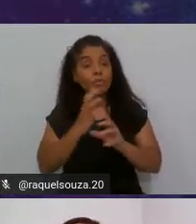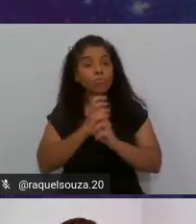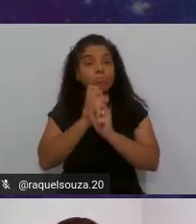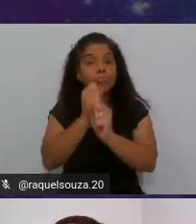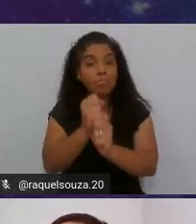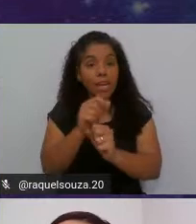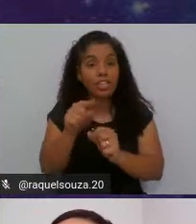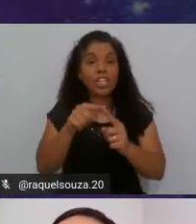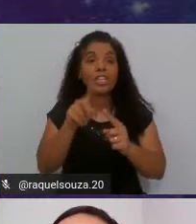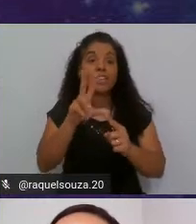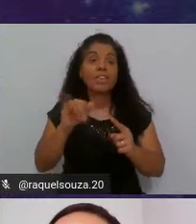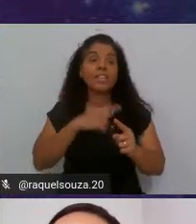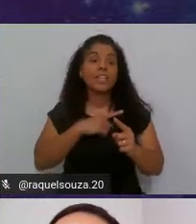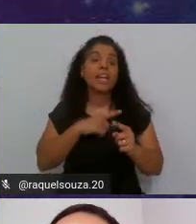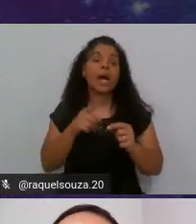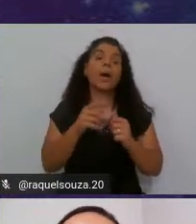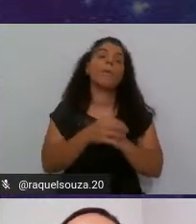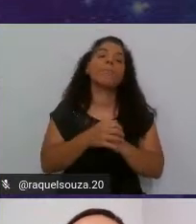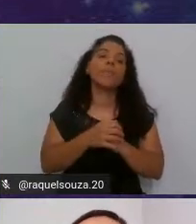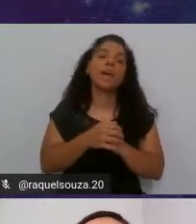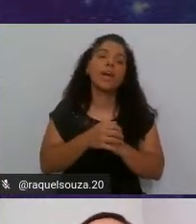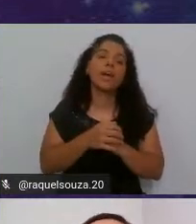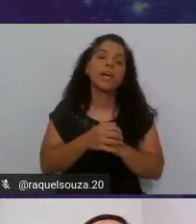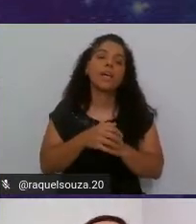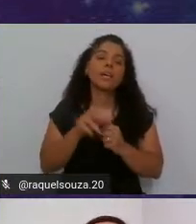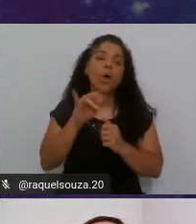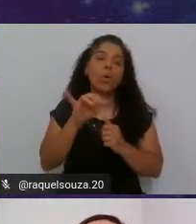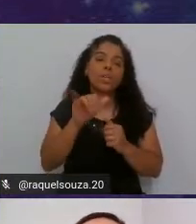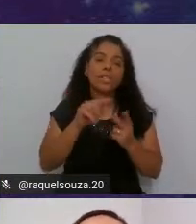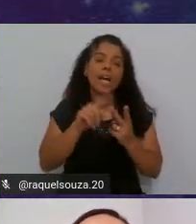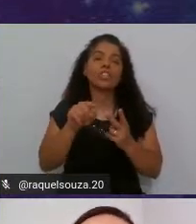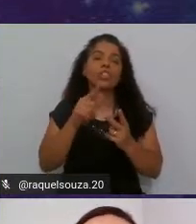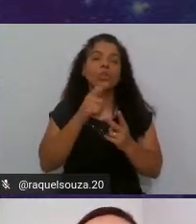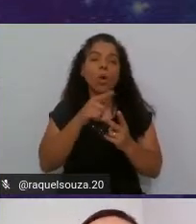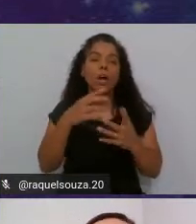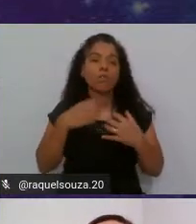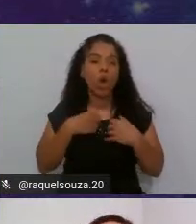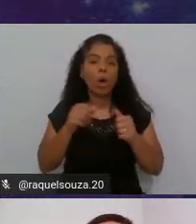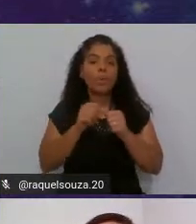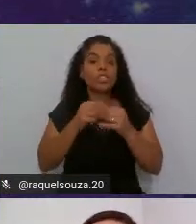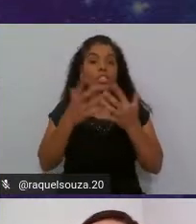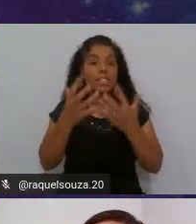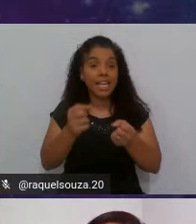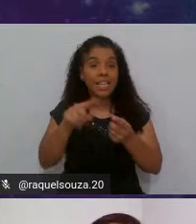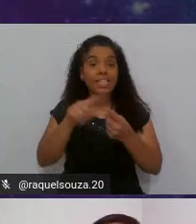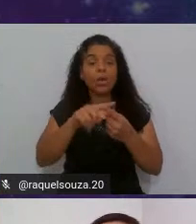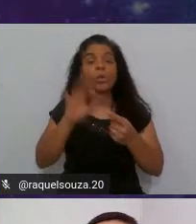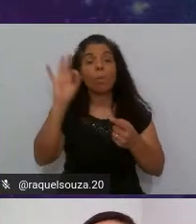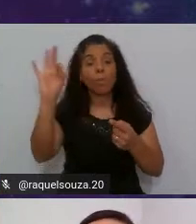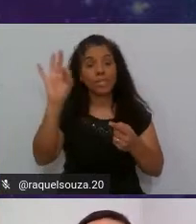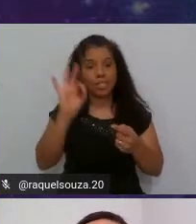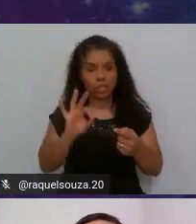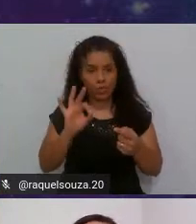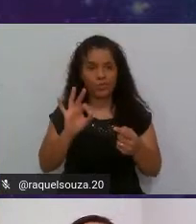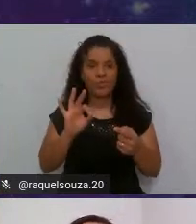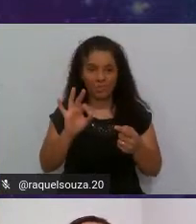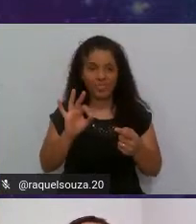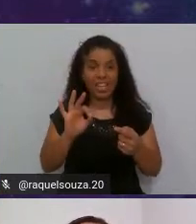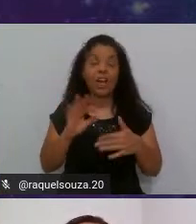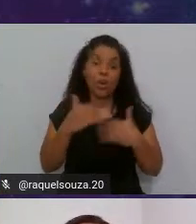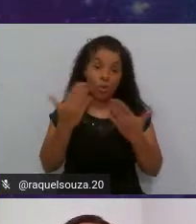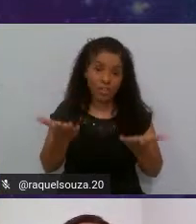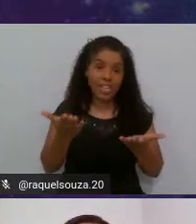será com a unidade com a forma de medida de aceitação que é o percentil ou seja